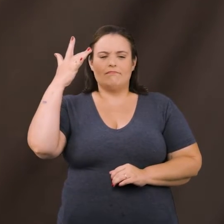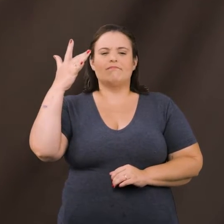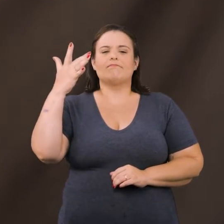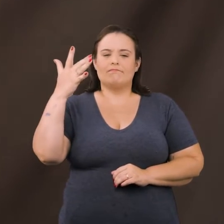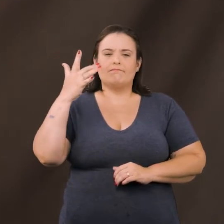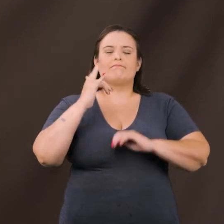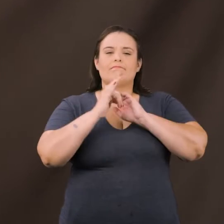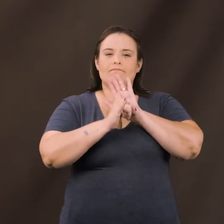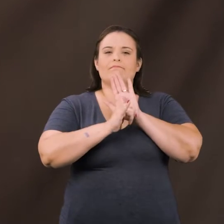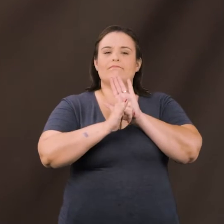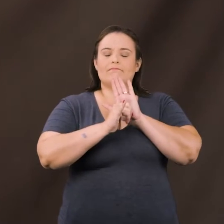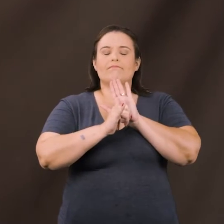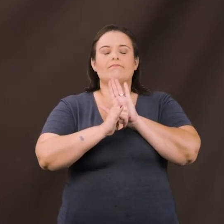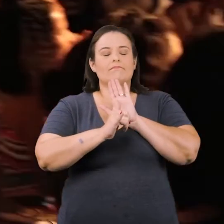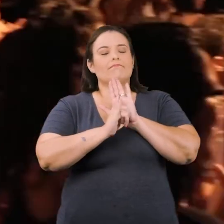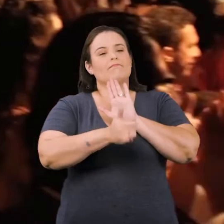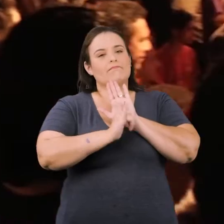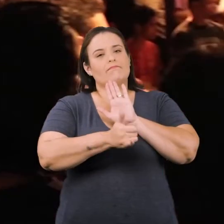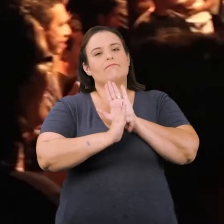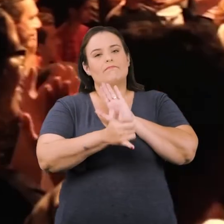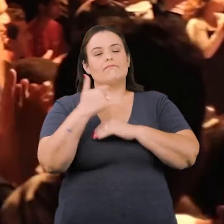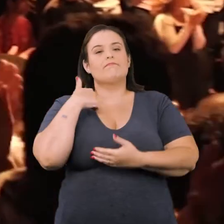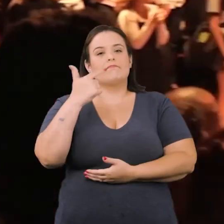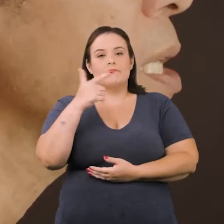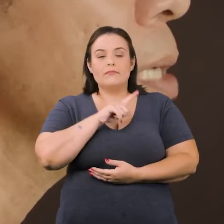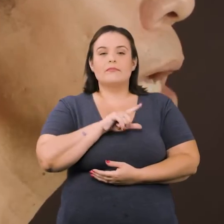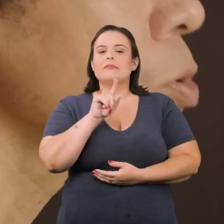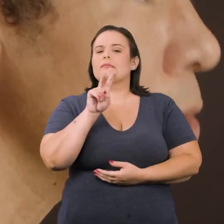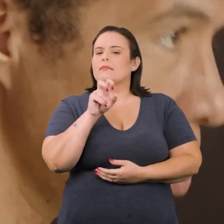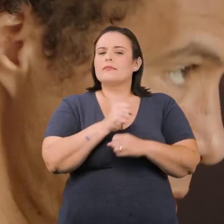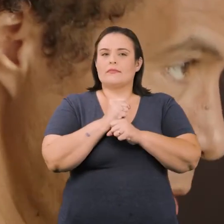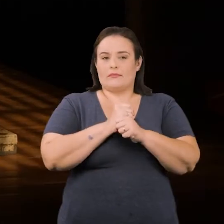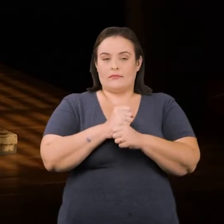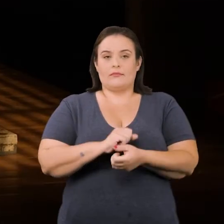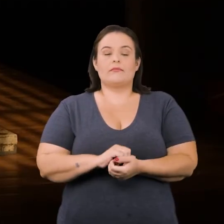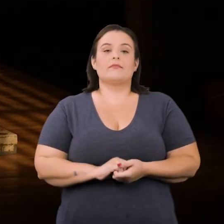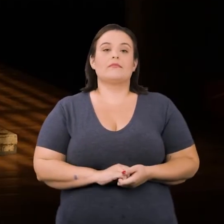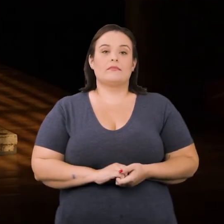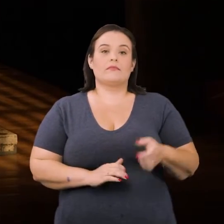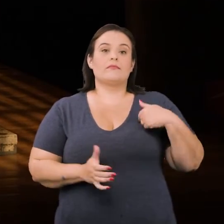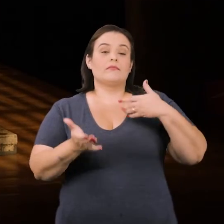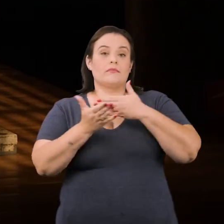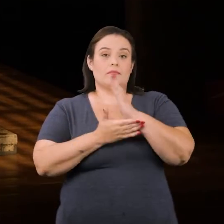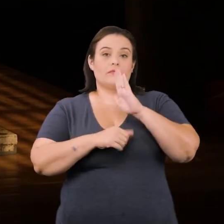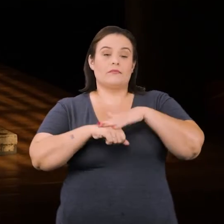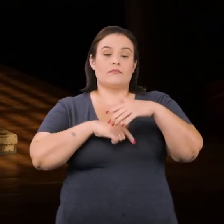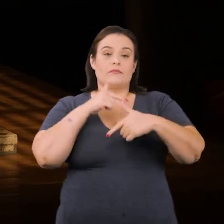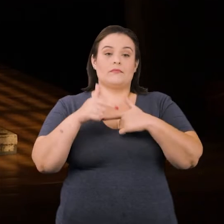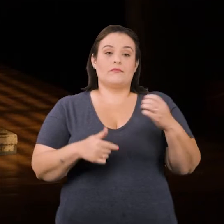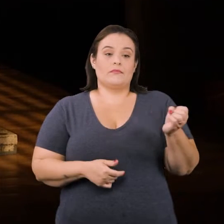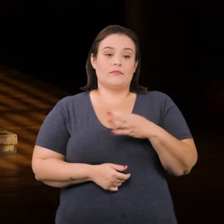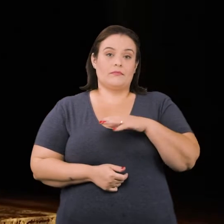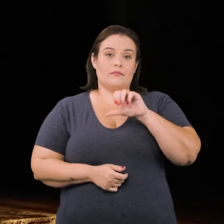contemplado em muitos editais nos últimos 15 anos. Eu sou aprovado para poder fazer um novo